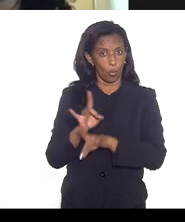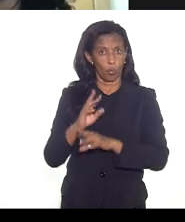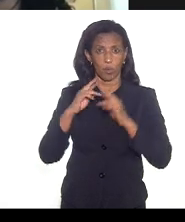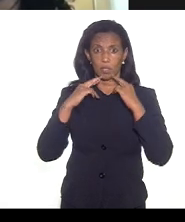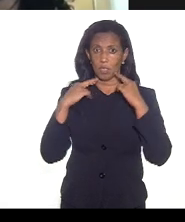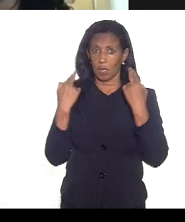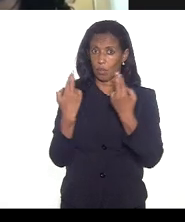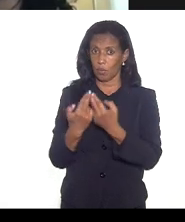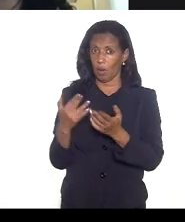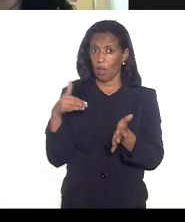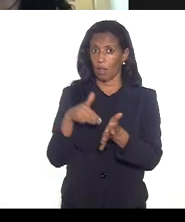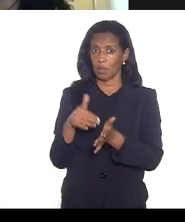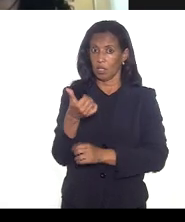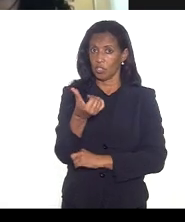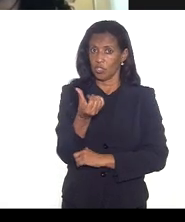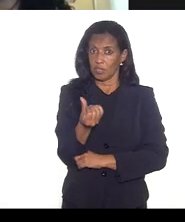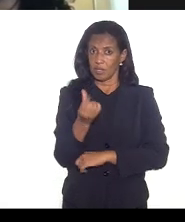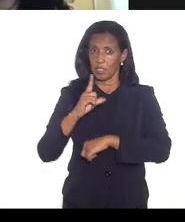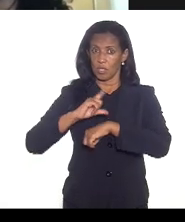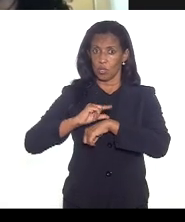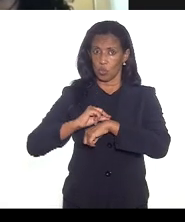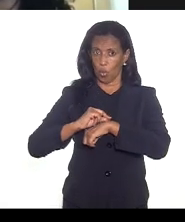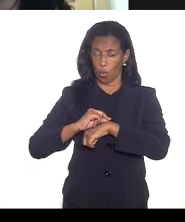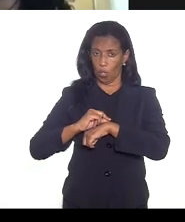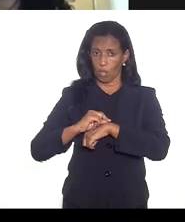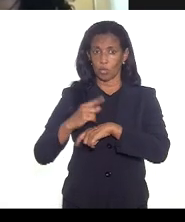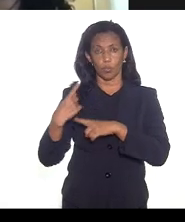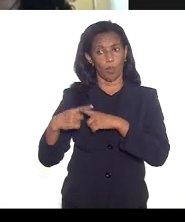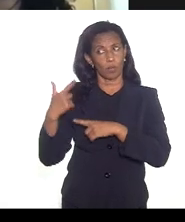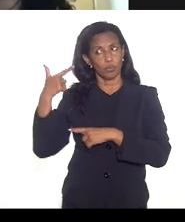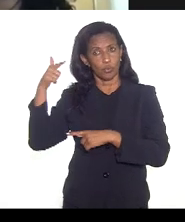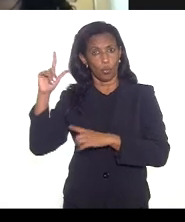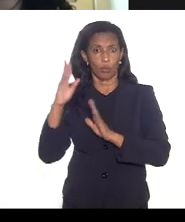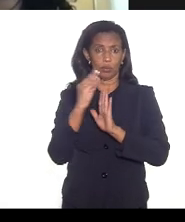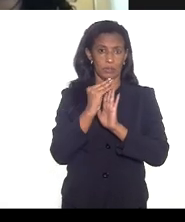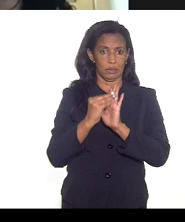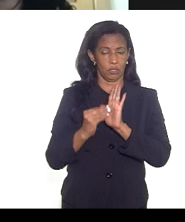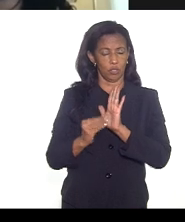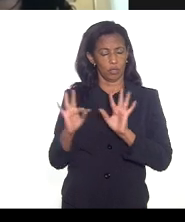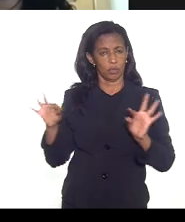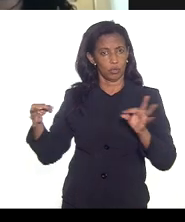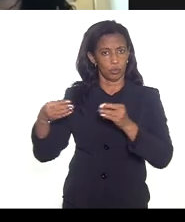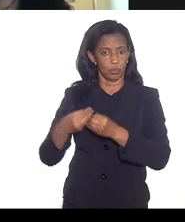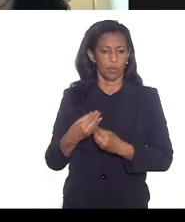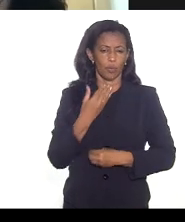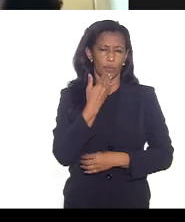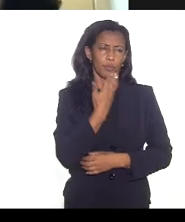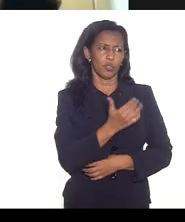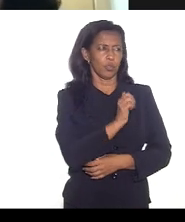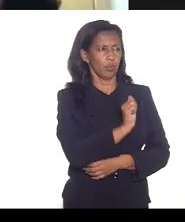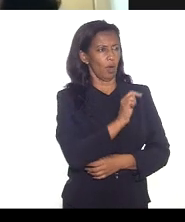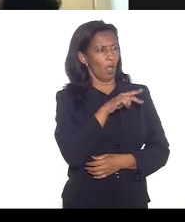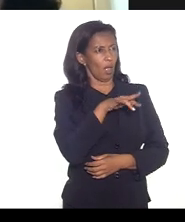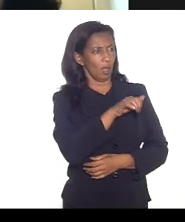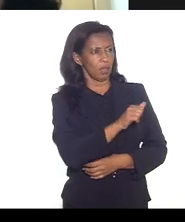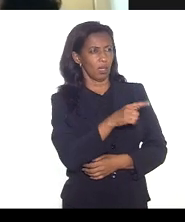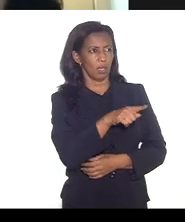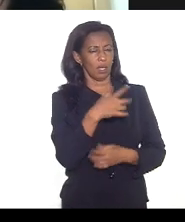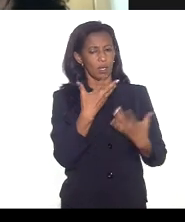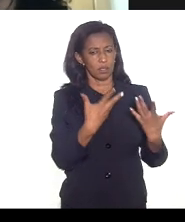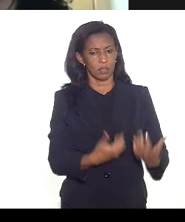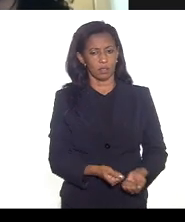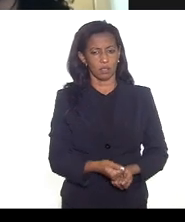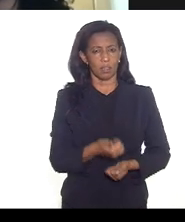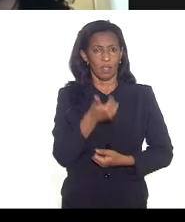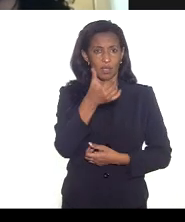audiência até as 16 horas por conta de outras agendas de todos vou pedir a doutora Adélia conceder a